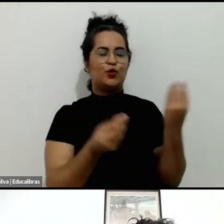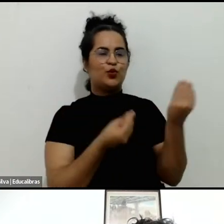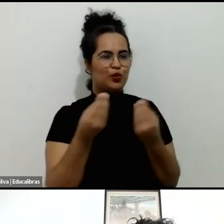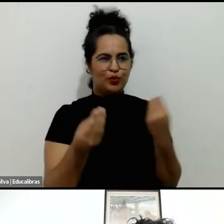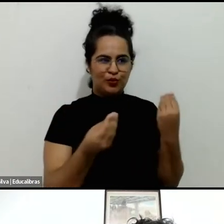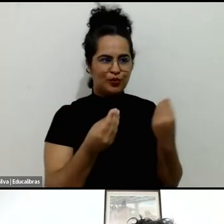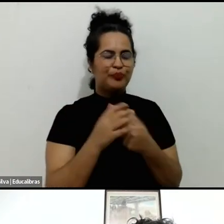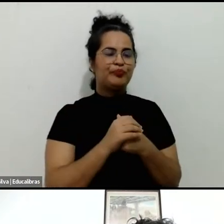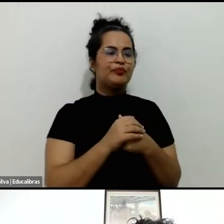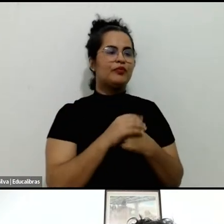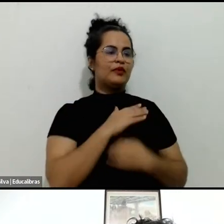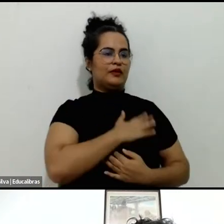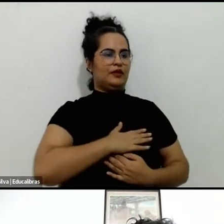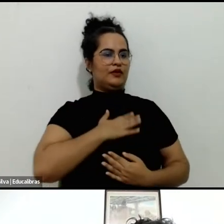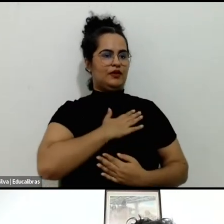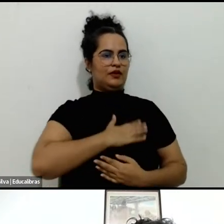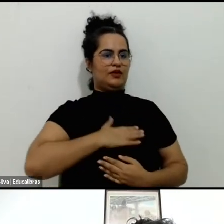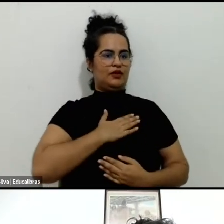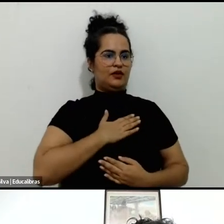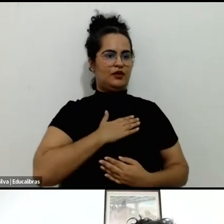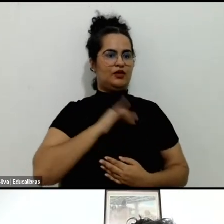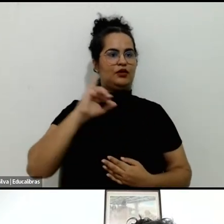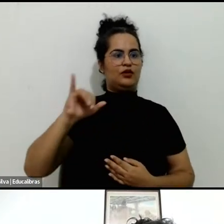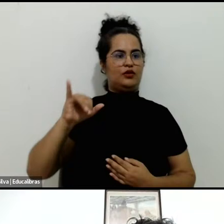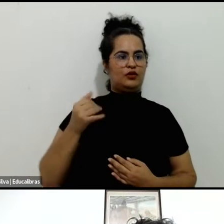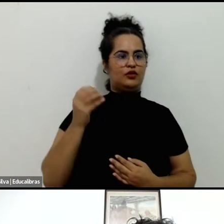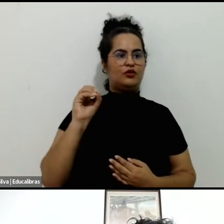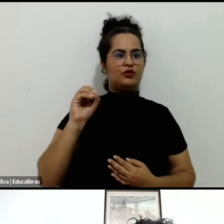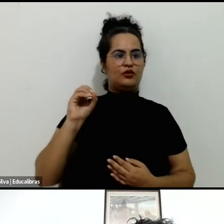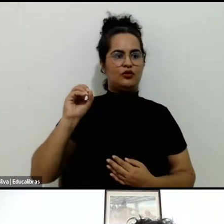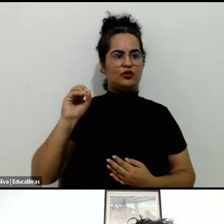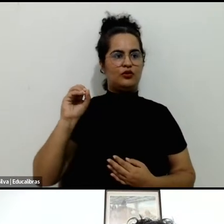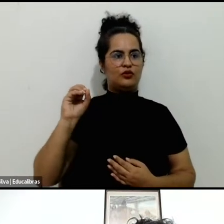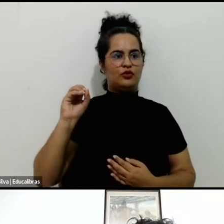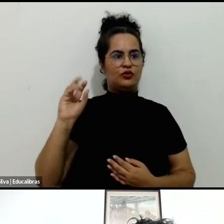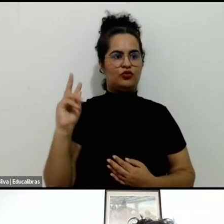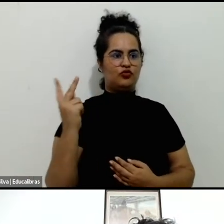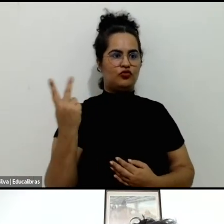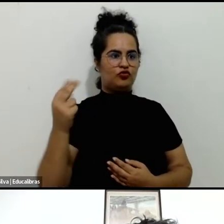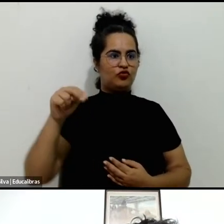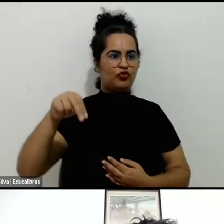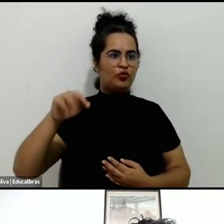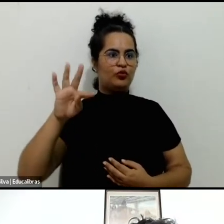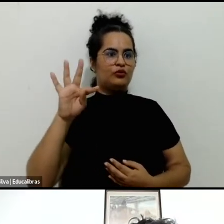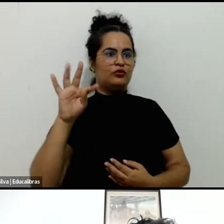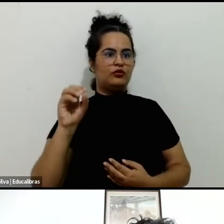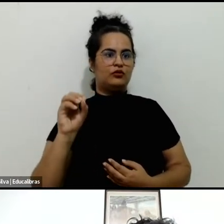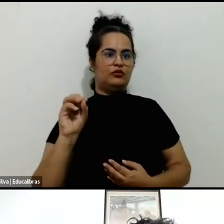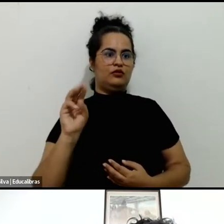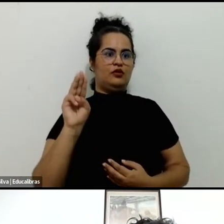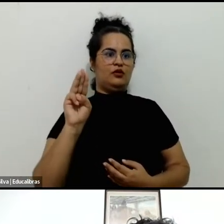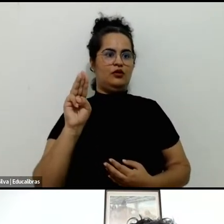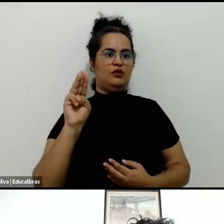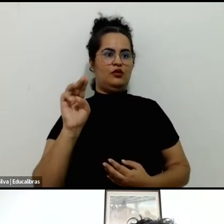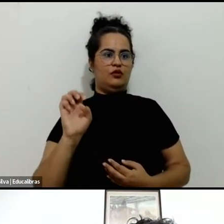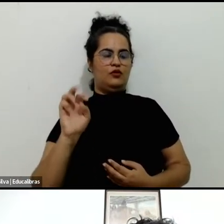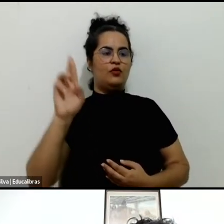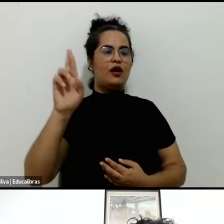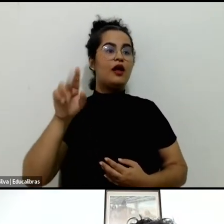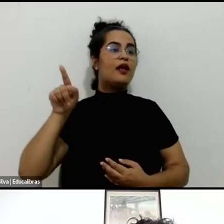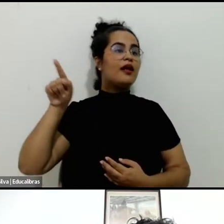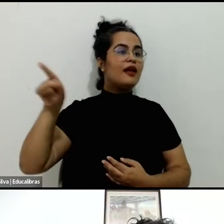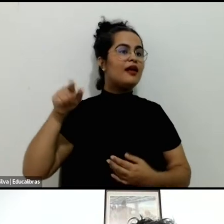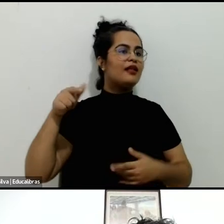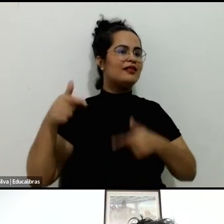nosso querido John Tower. Vou fazer uma breve apresentação. Ele atua no campo do lazer,